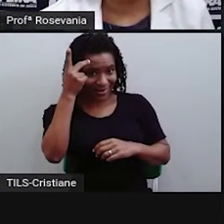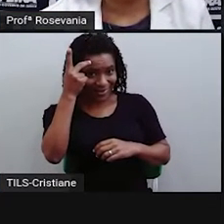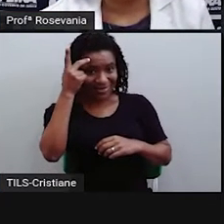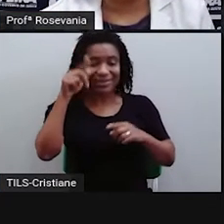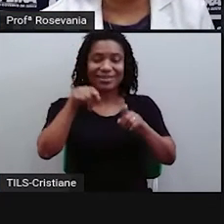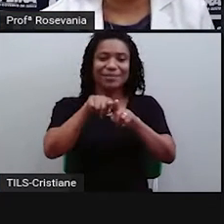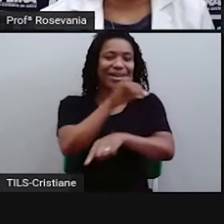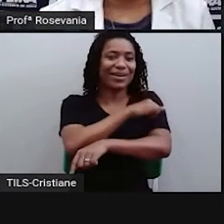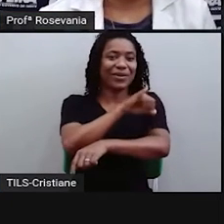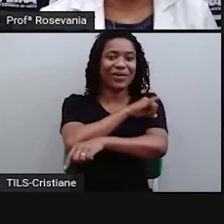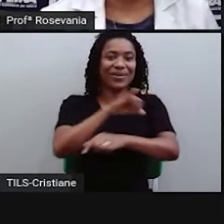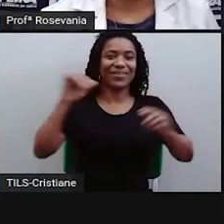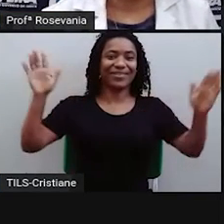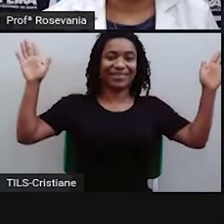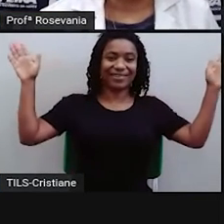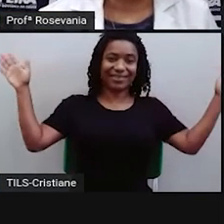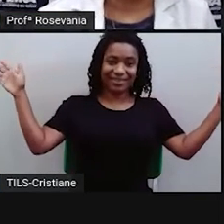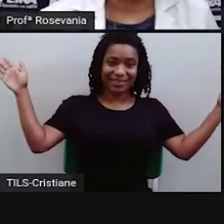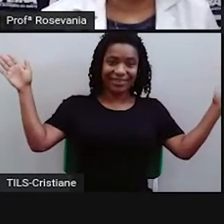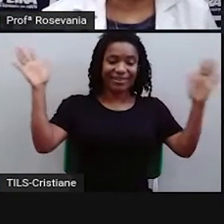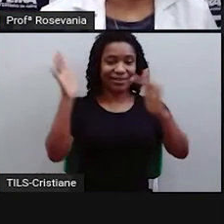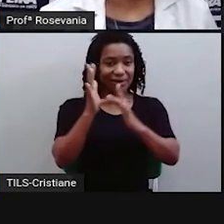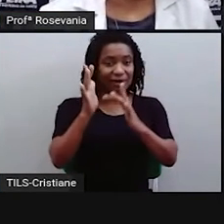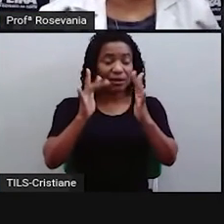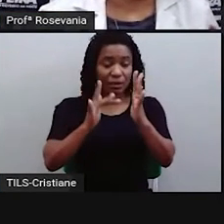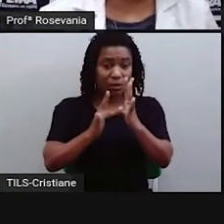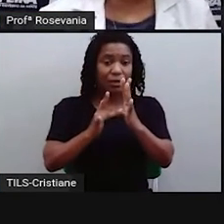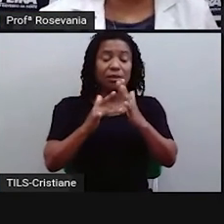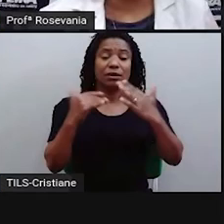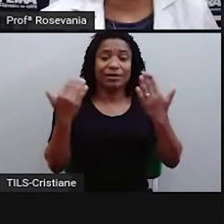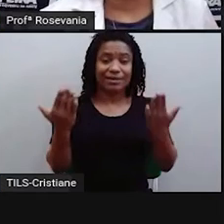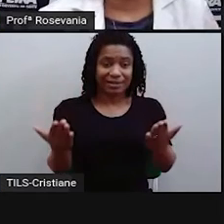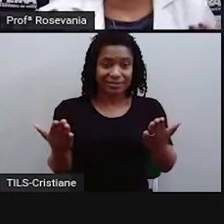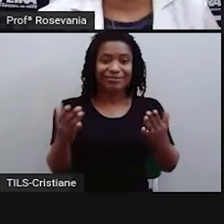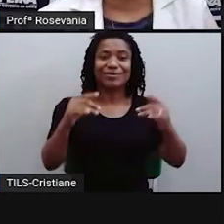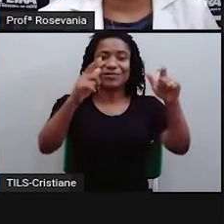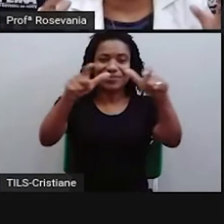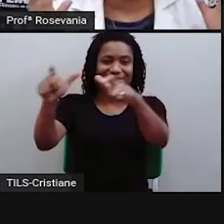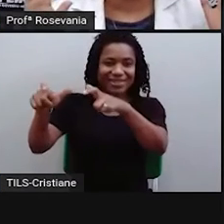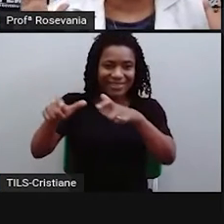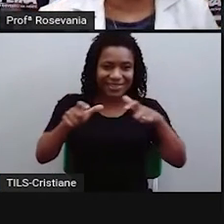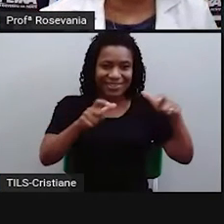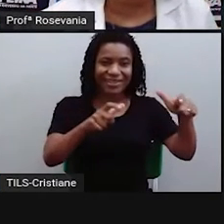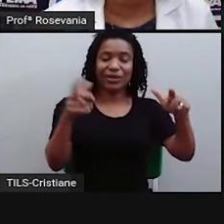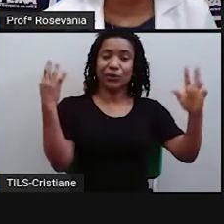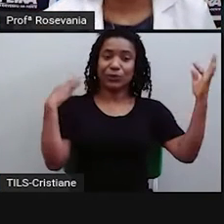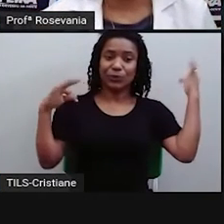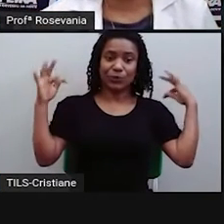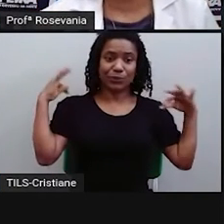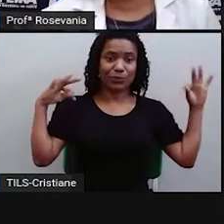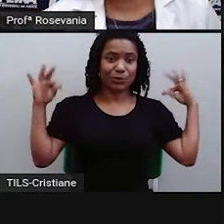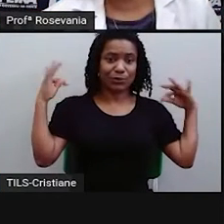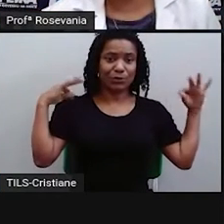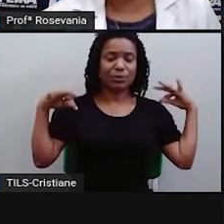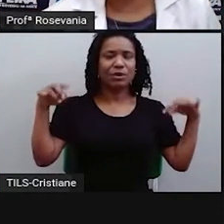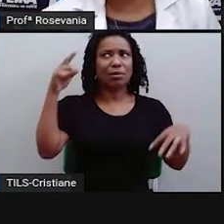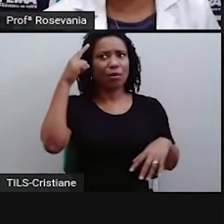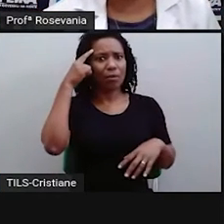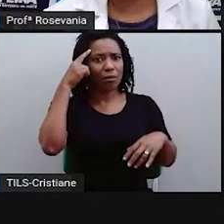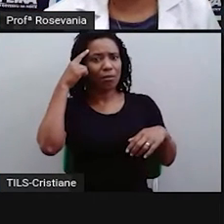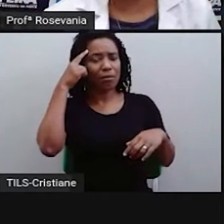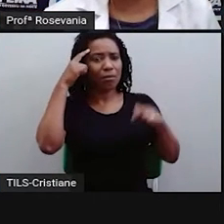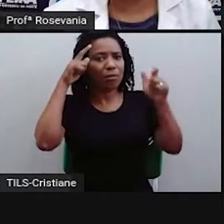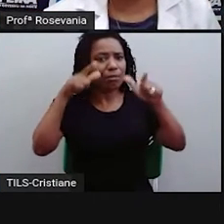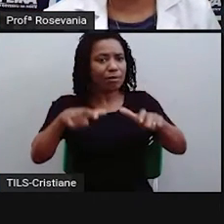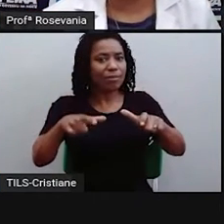Cristo Redentor. Então, de qualquer forma, são pontos que servem para a gente, na hora, dizer em que canto